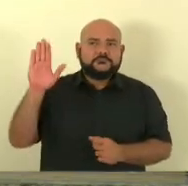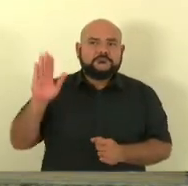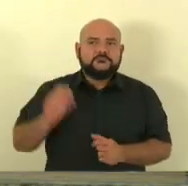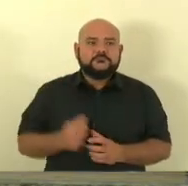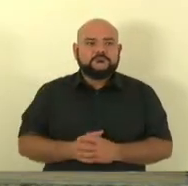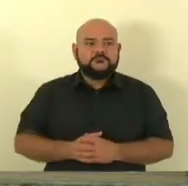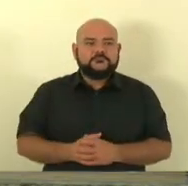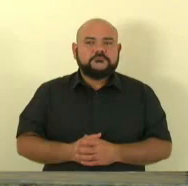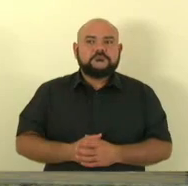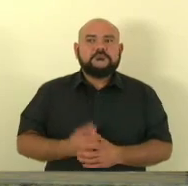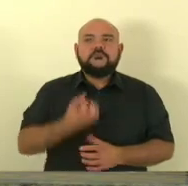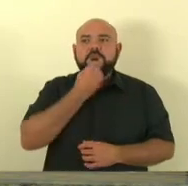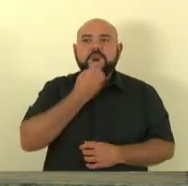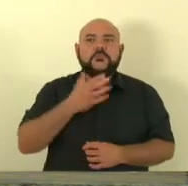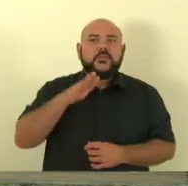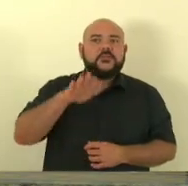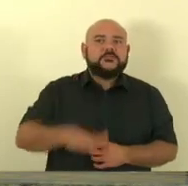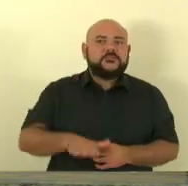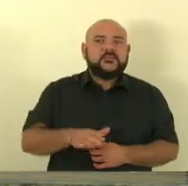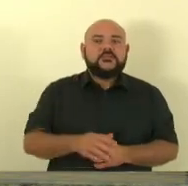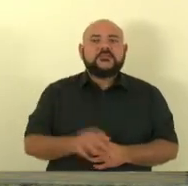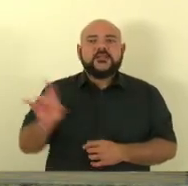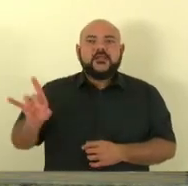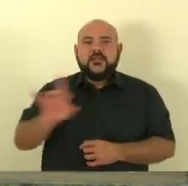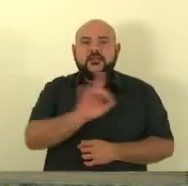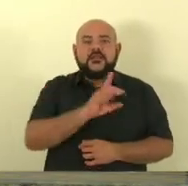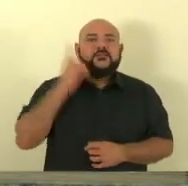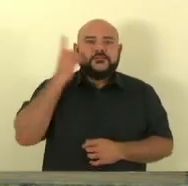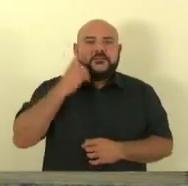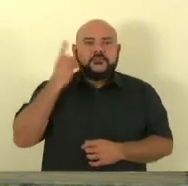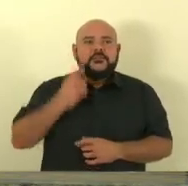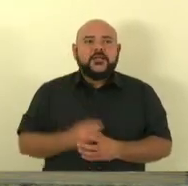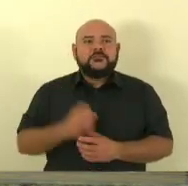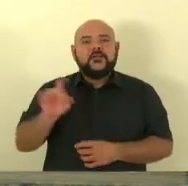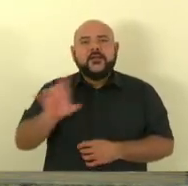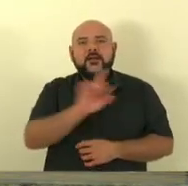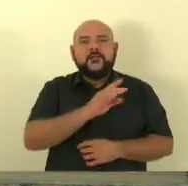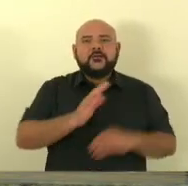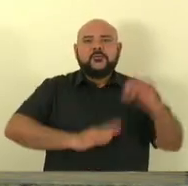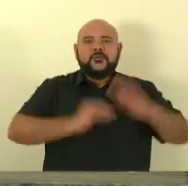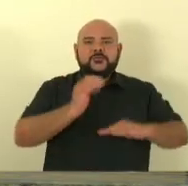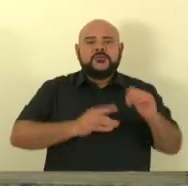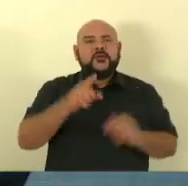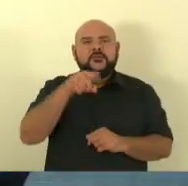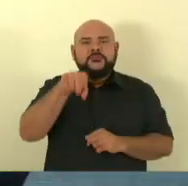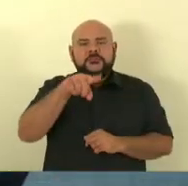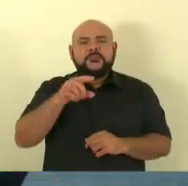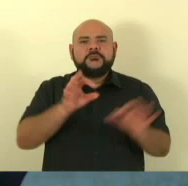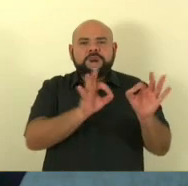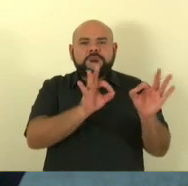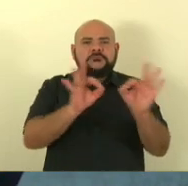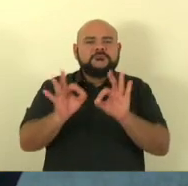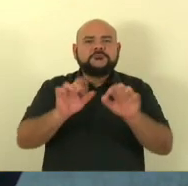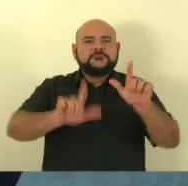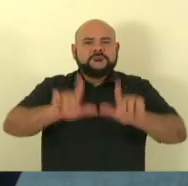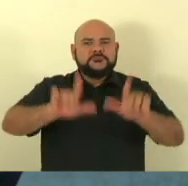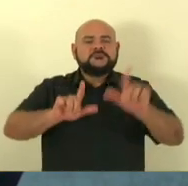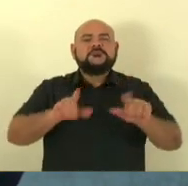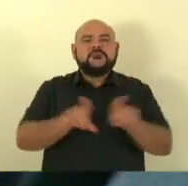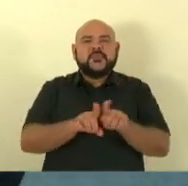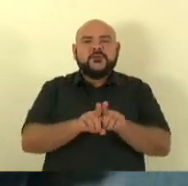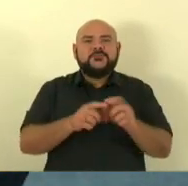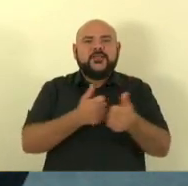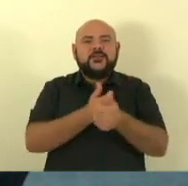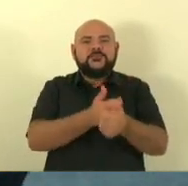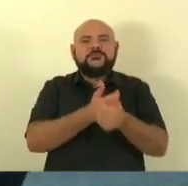Presidente, boa tarde, boa tarde a todos os deputados e deputadas, servidores da Casa, telespectador da TV Assembleia, cidadão do Espírito